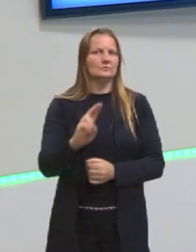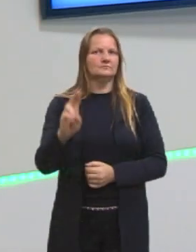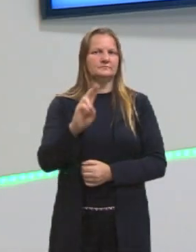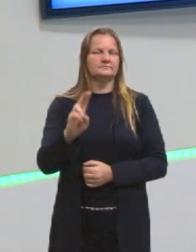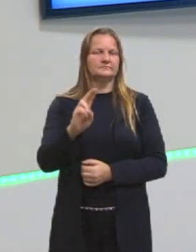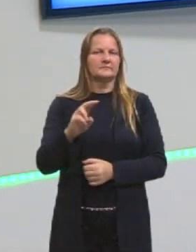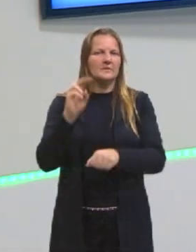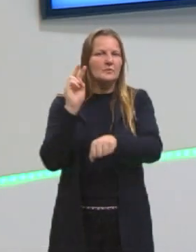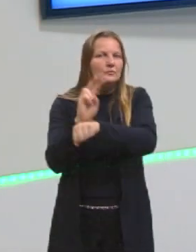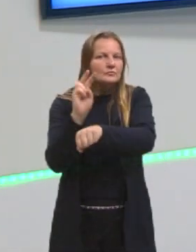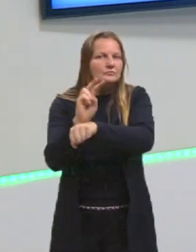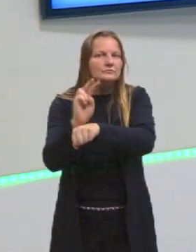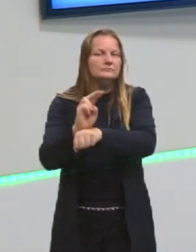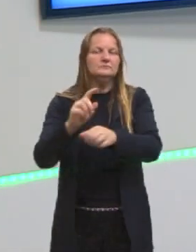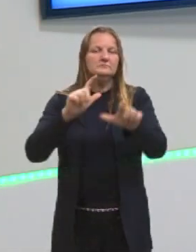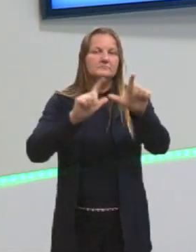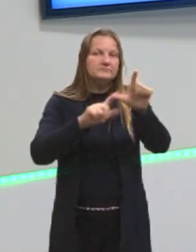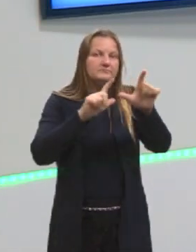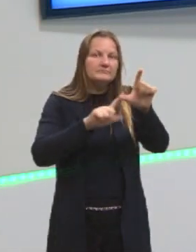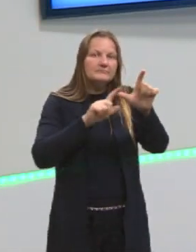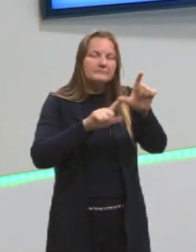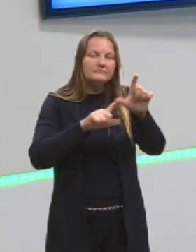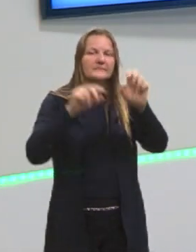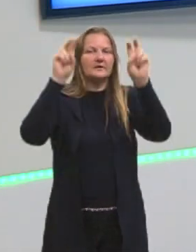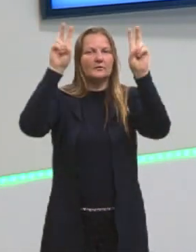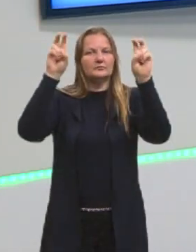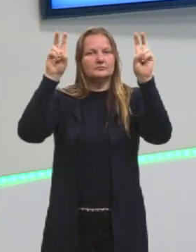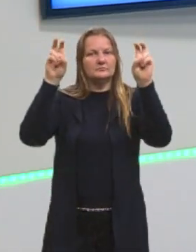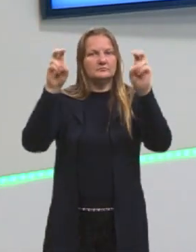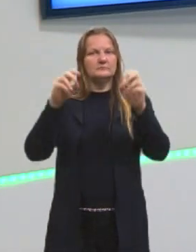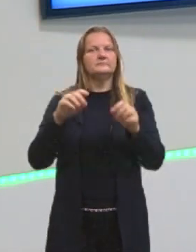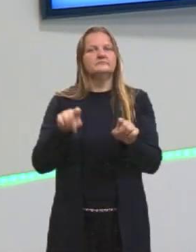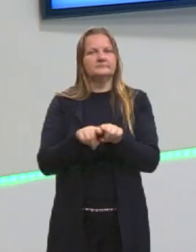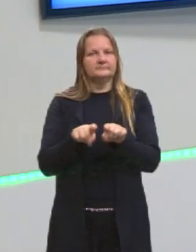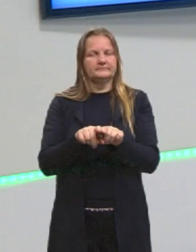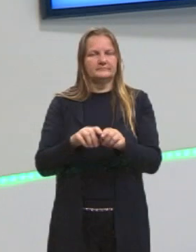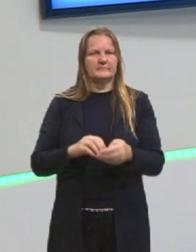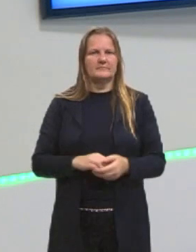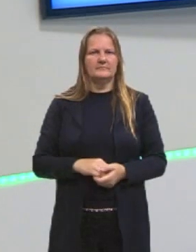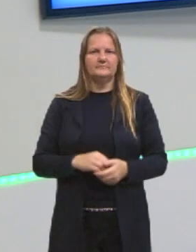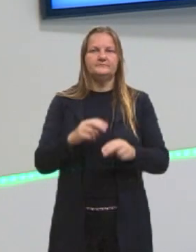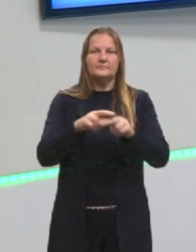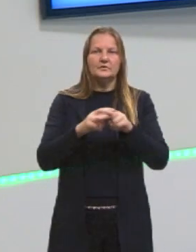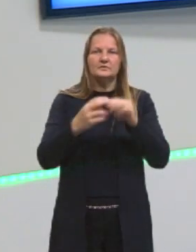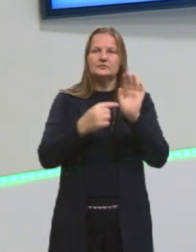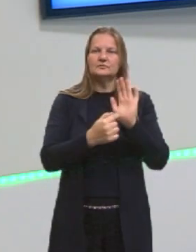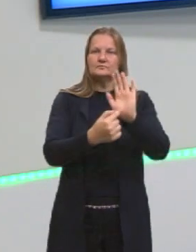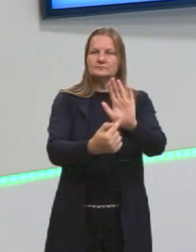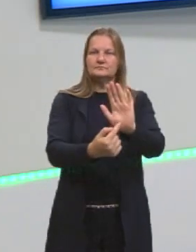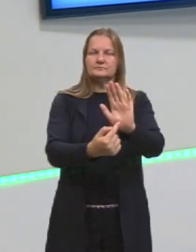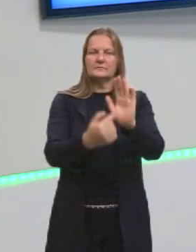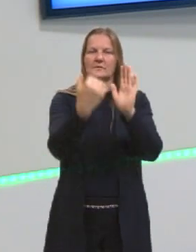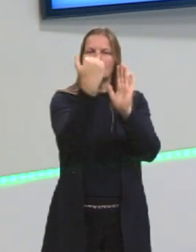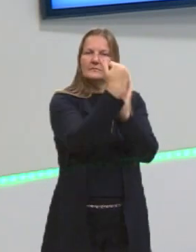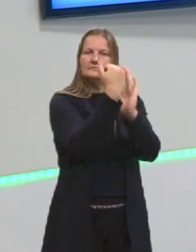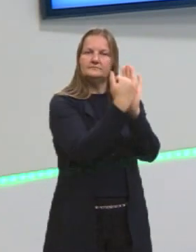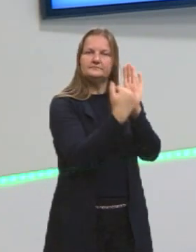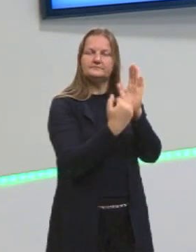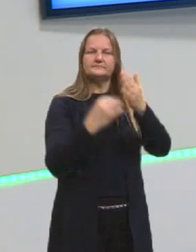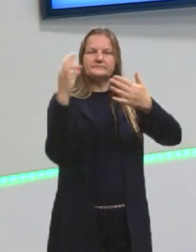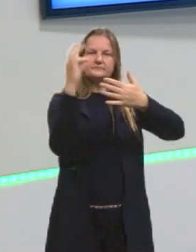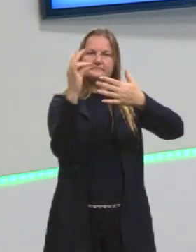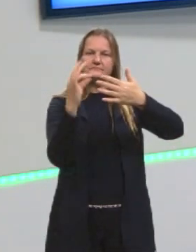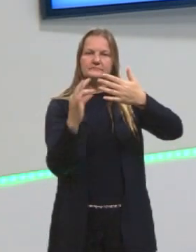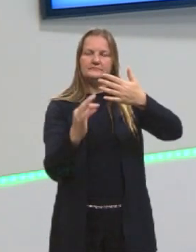Escrever com a grafia correta, usar aspas ou não, e por aí vai. E por isso que eu fiz aqui para ti uma listinha de